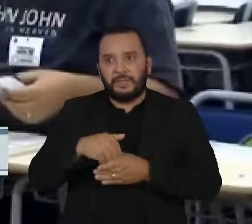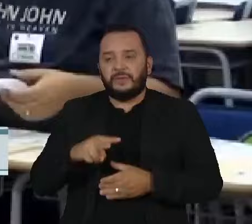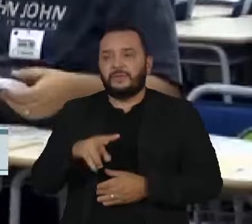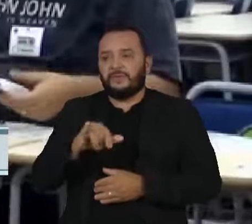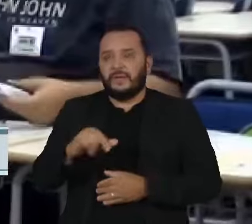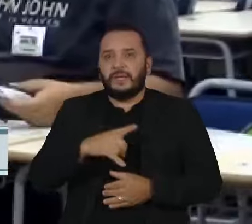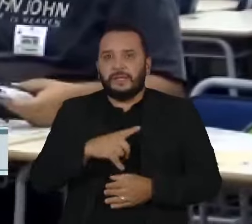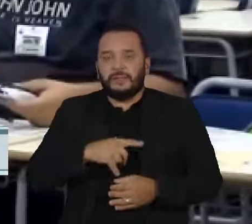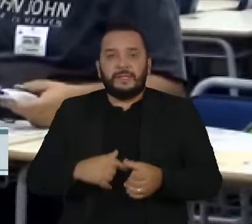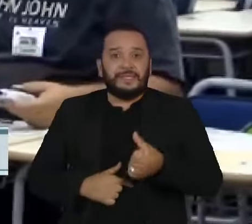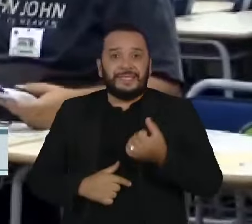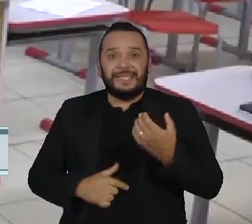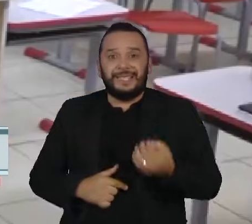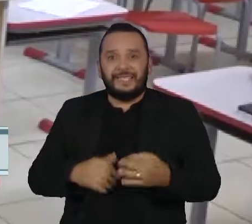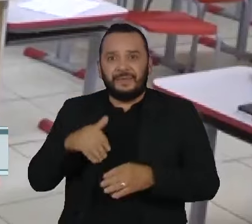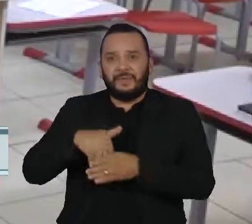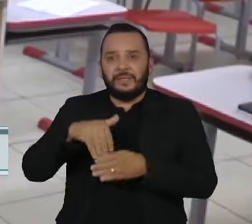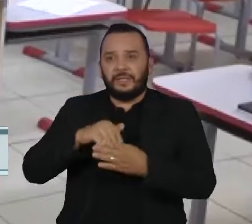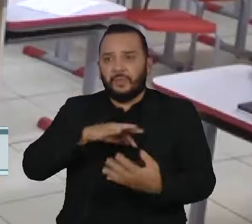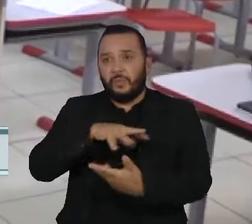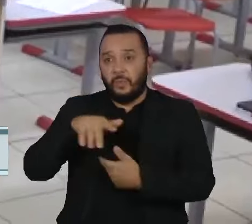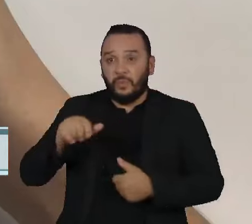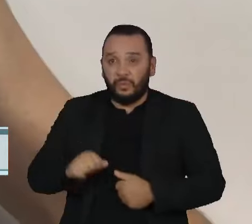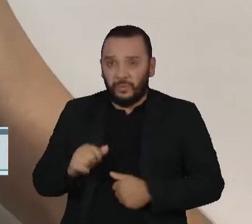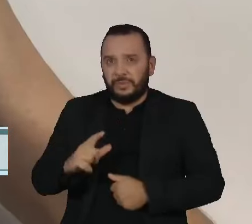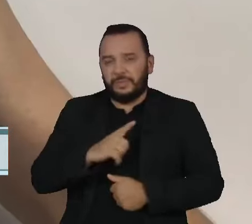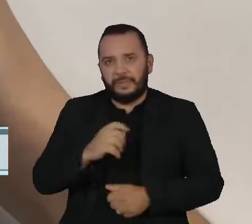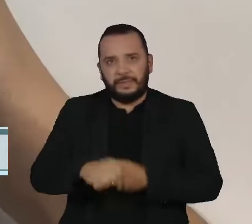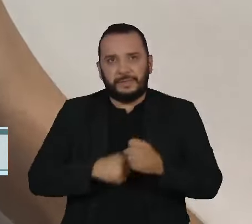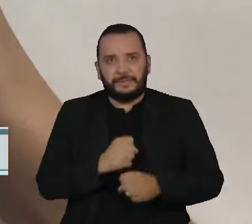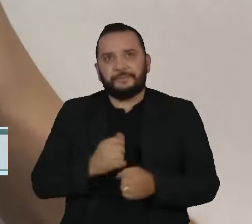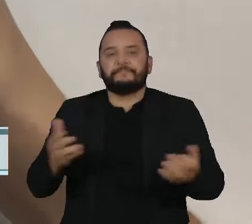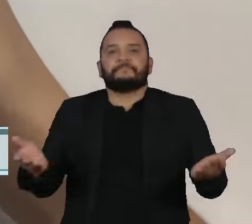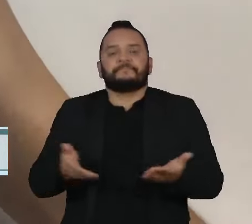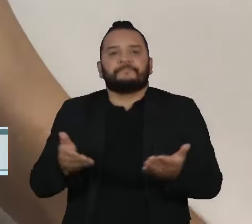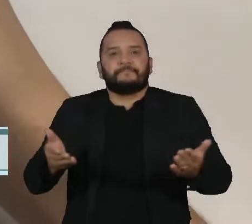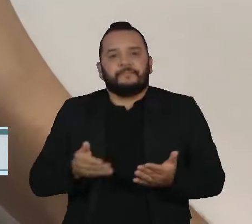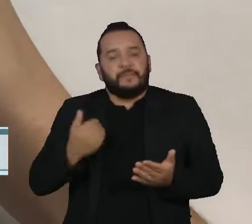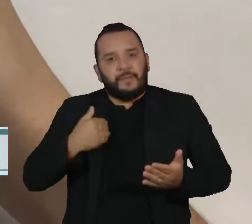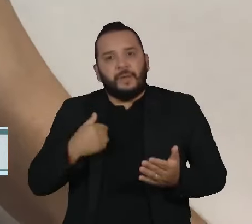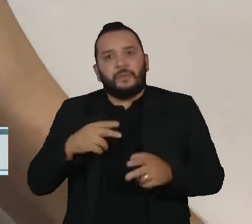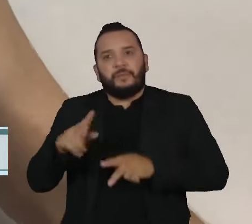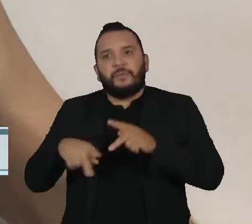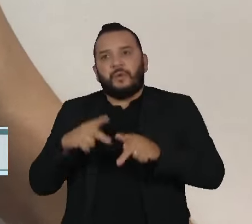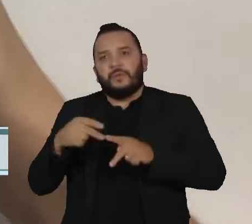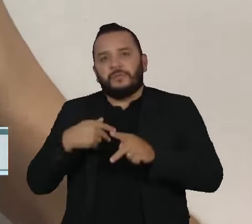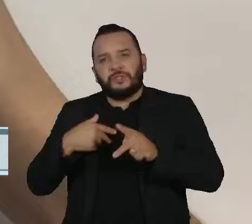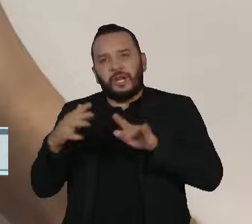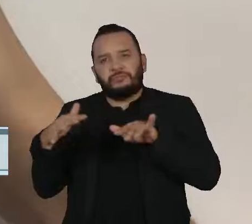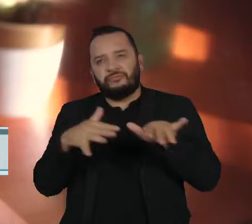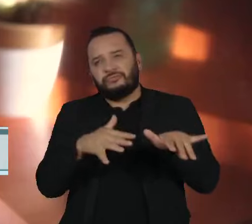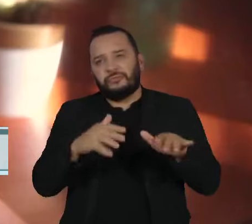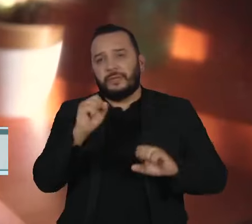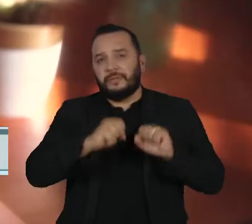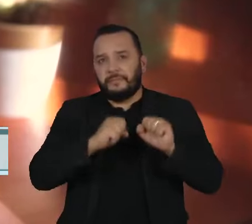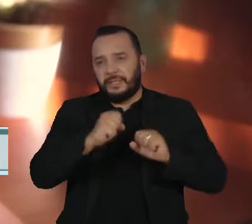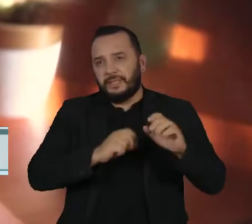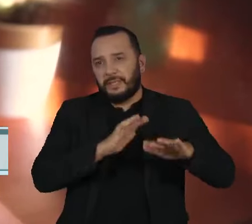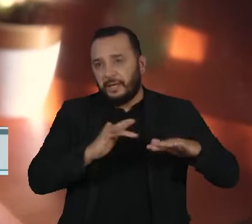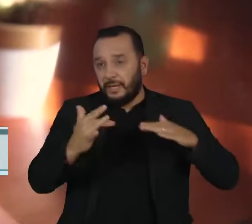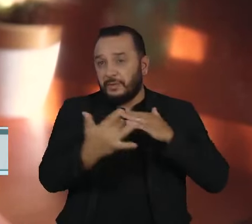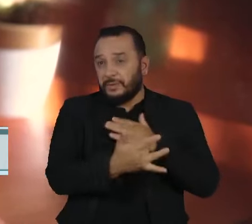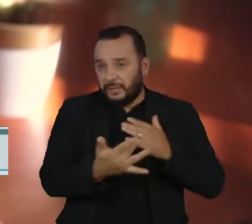60 pleitos em todo o mundo, ainda neste ano, a atenção do planeta se volta para a influência das big techs nos